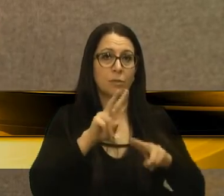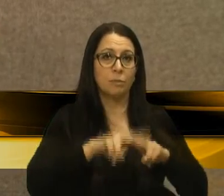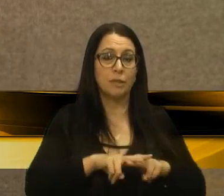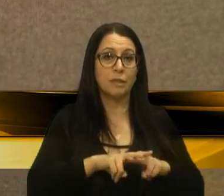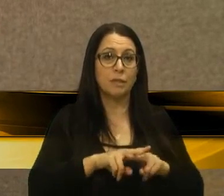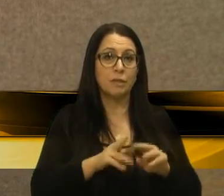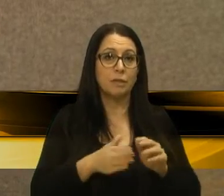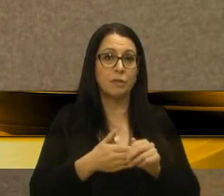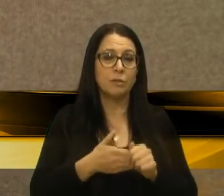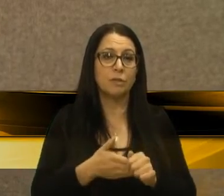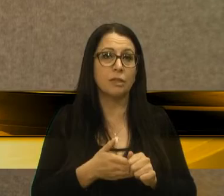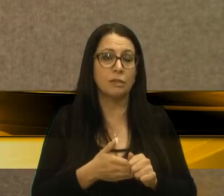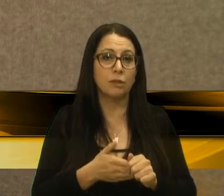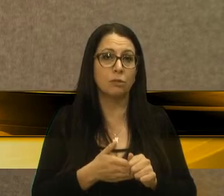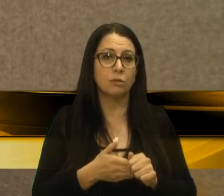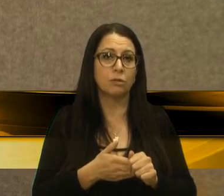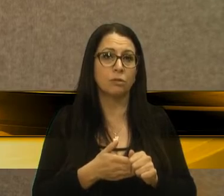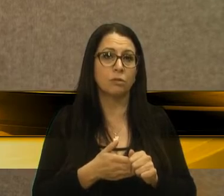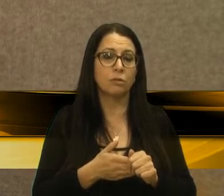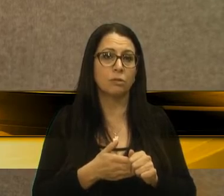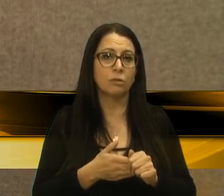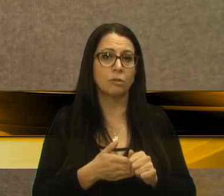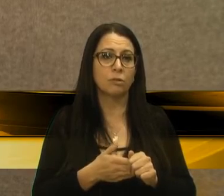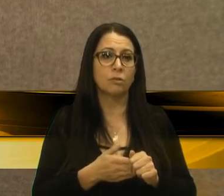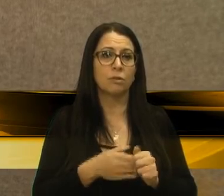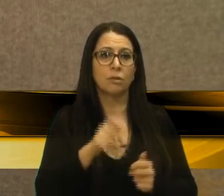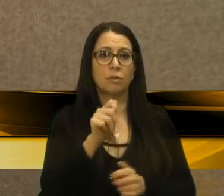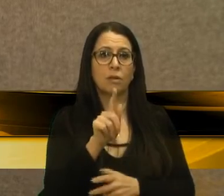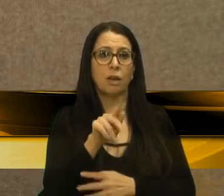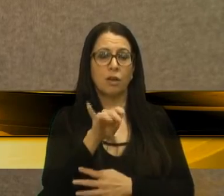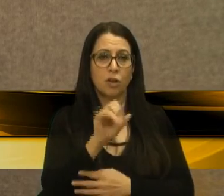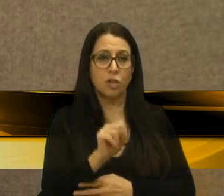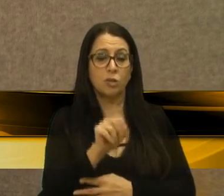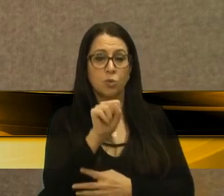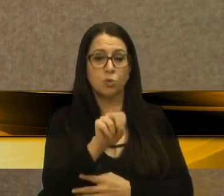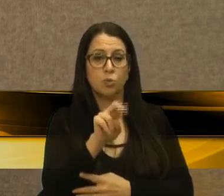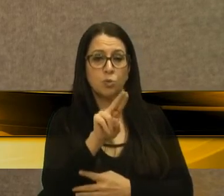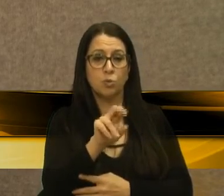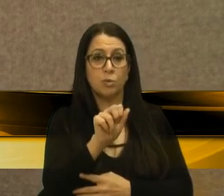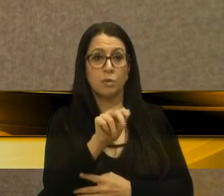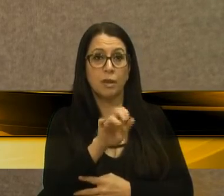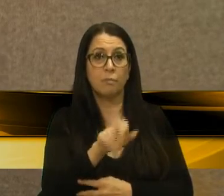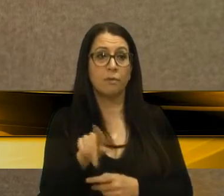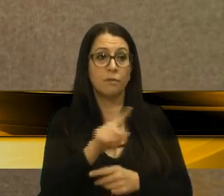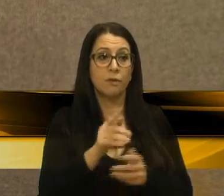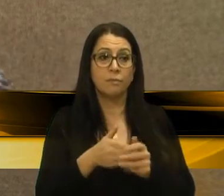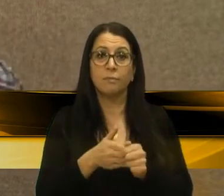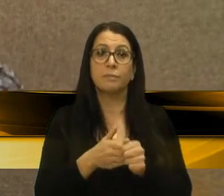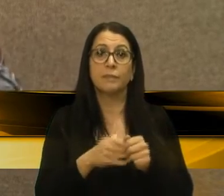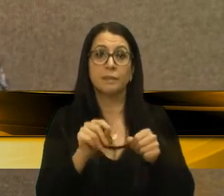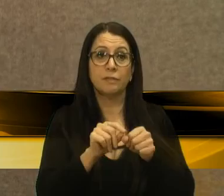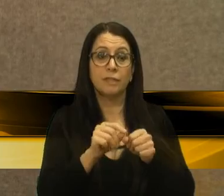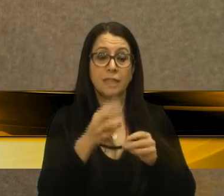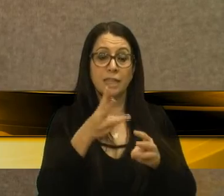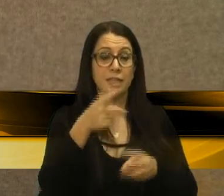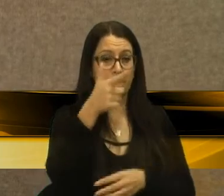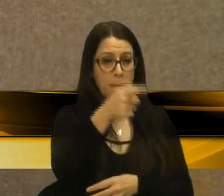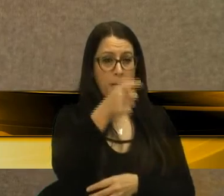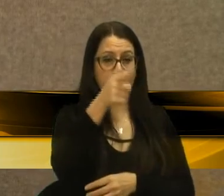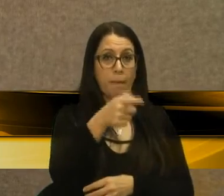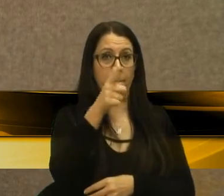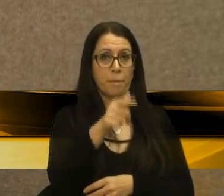atrás, aliás, os agentes da SUSEP foram atrás do detento e efetuaram três tiros de